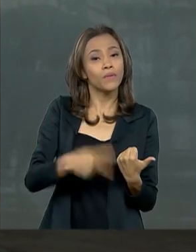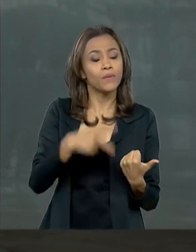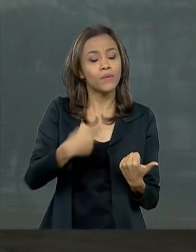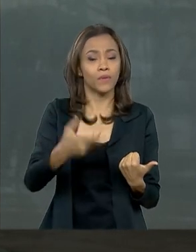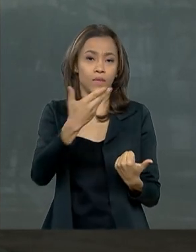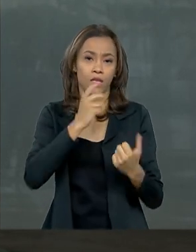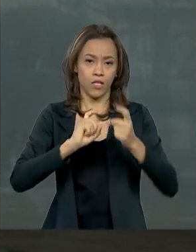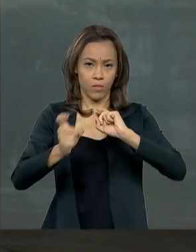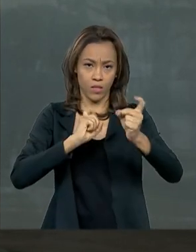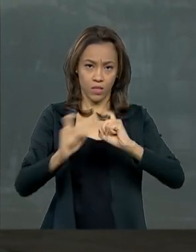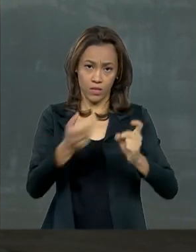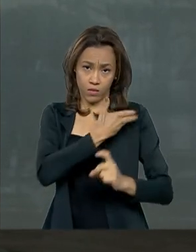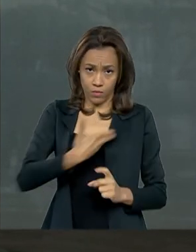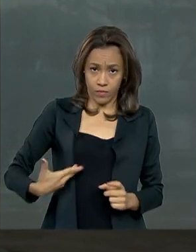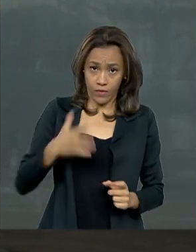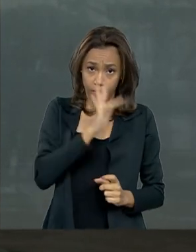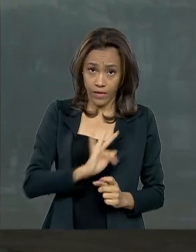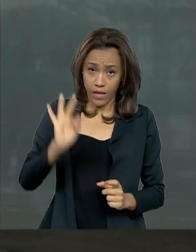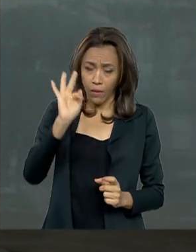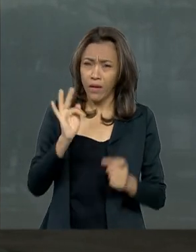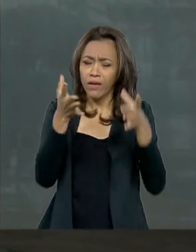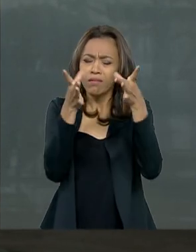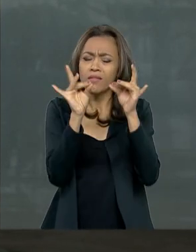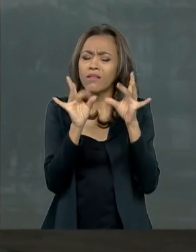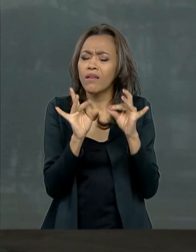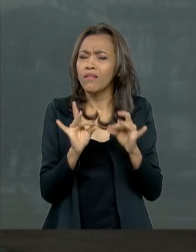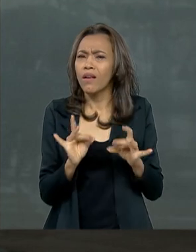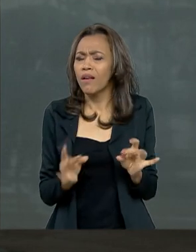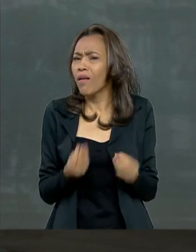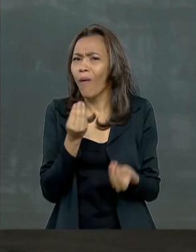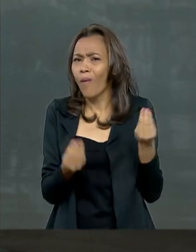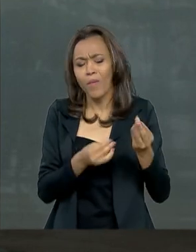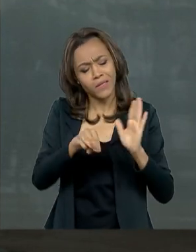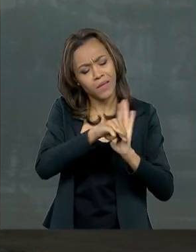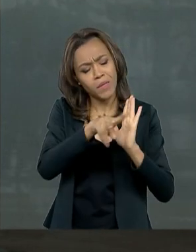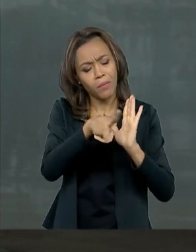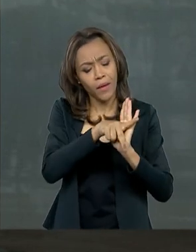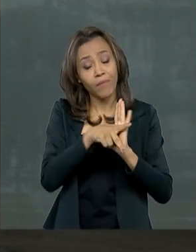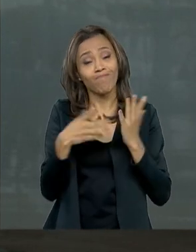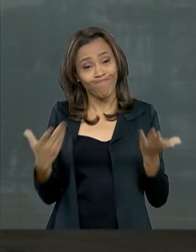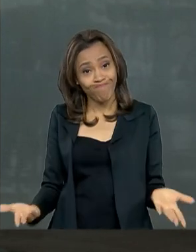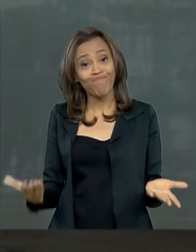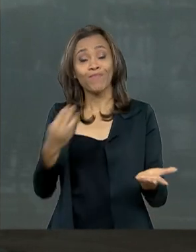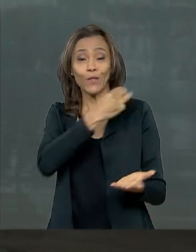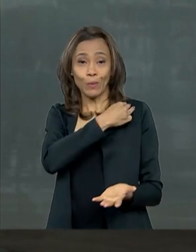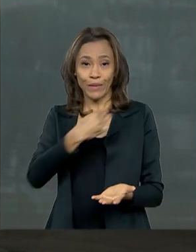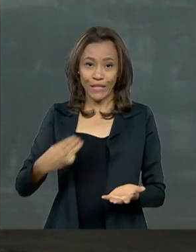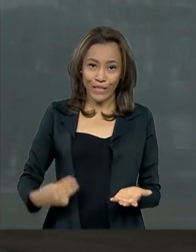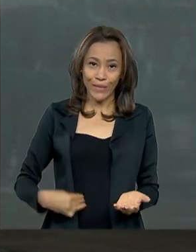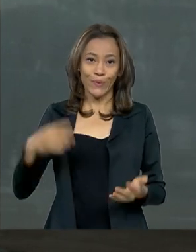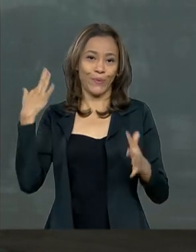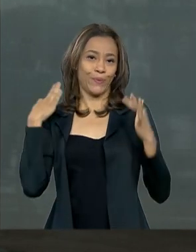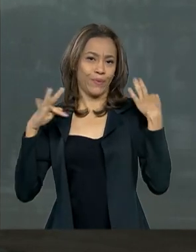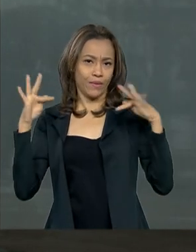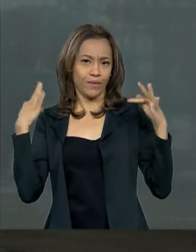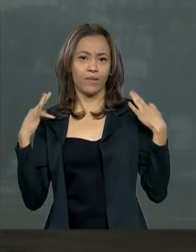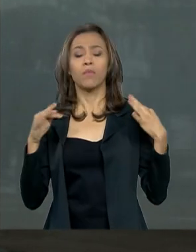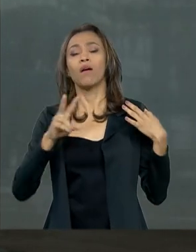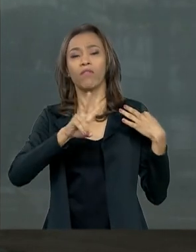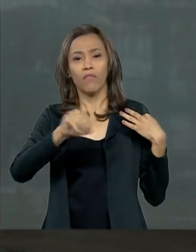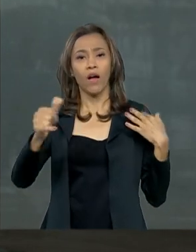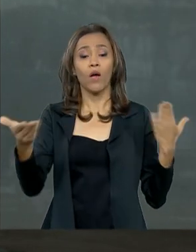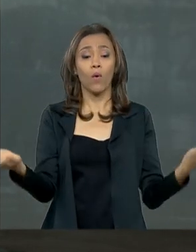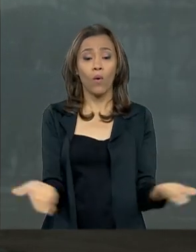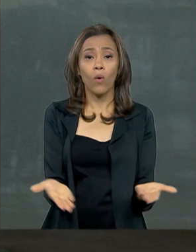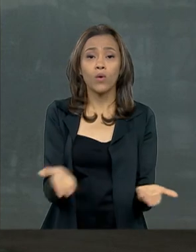federal. E para explicar e detalhar essa medida provisória, o ministro do Turismo, Marcelo Álvaro Antônio, concede